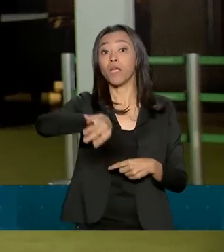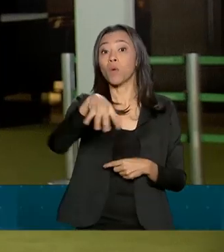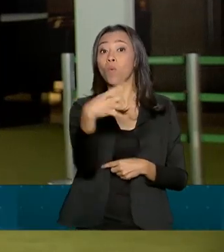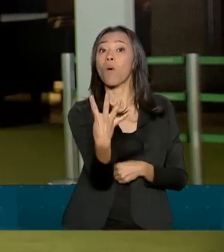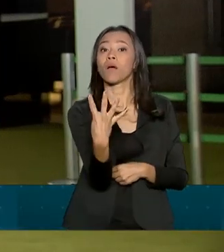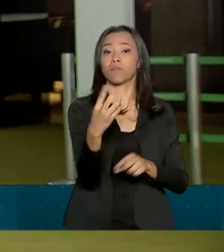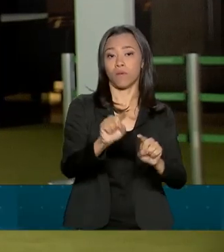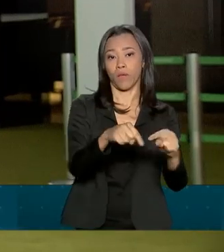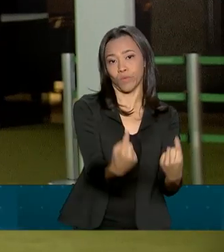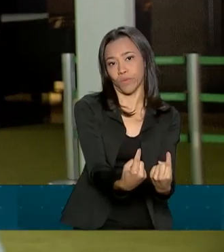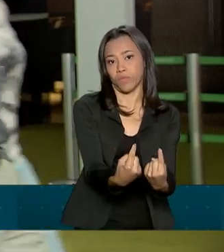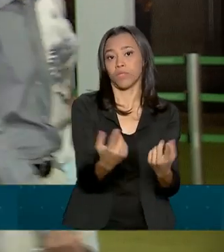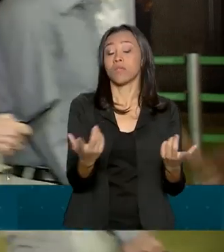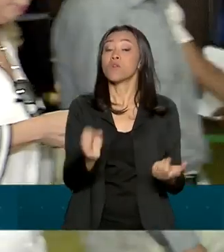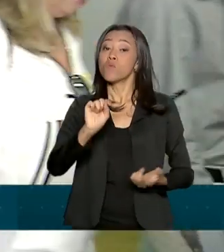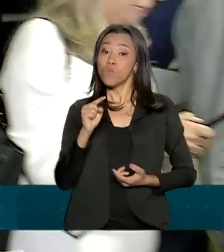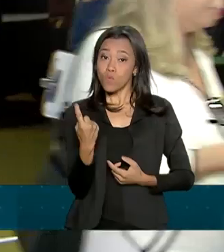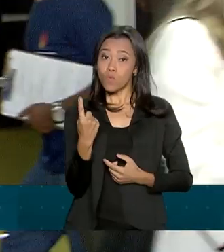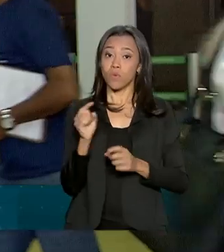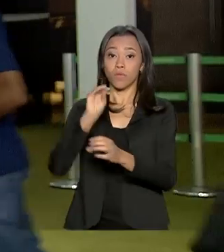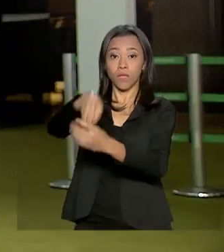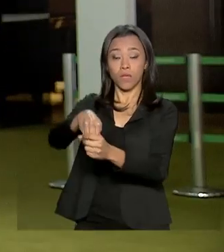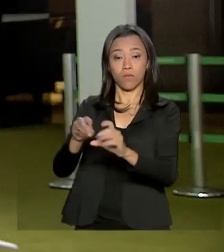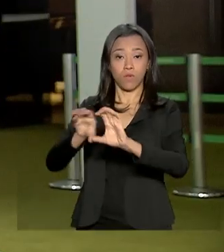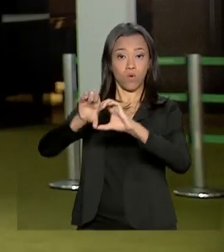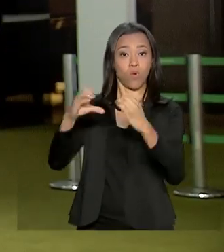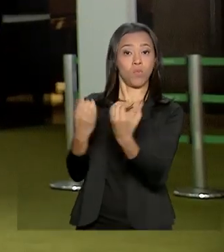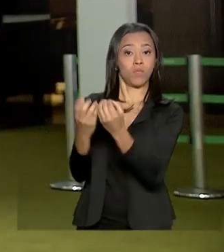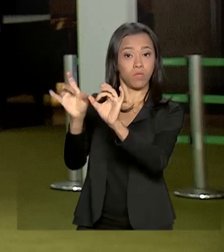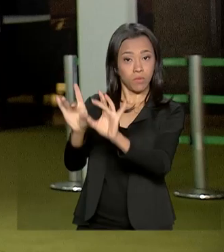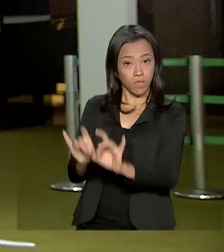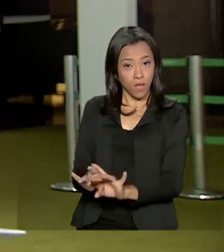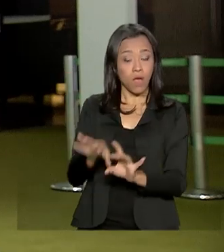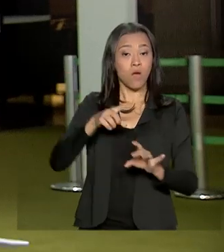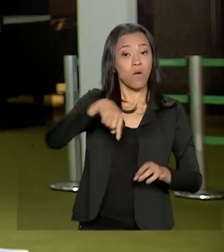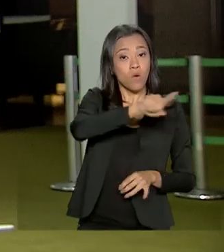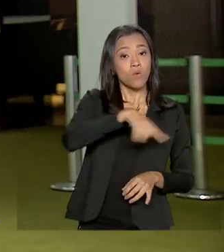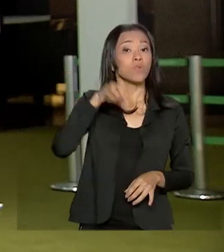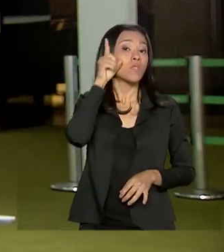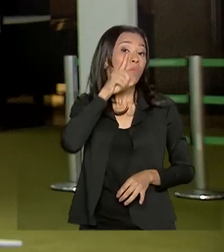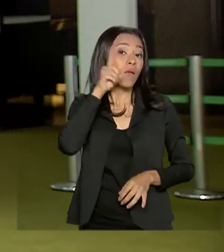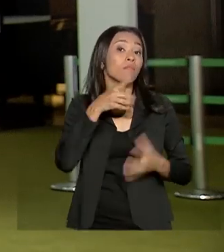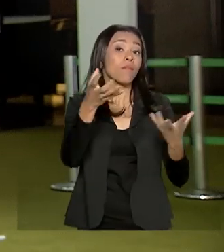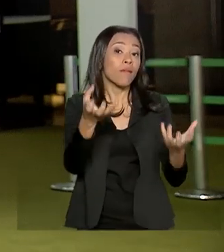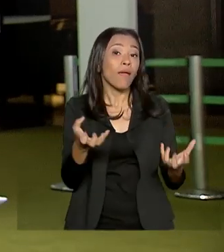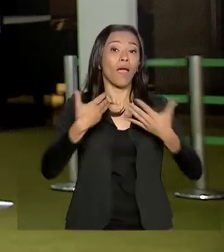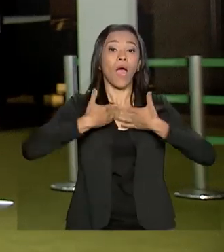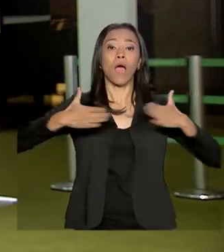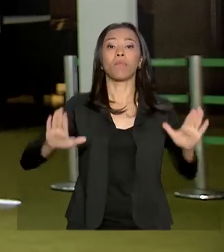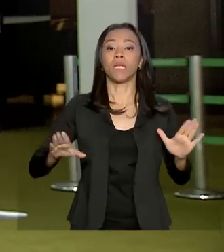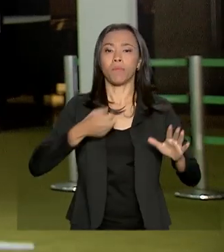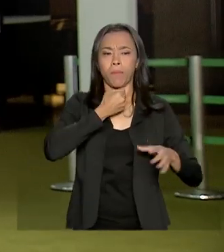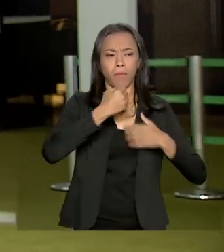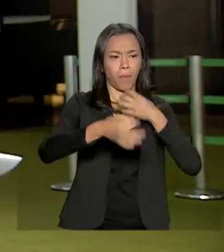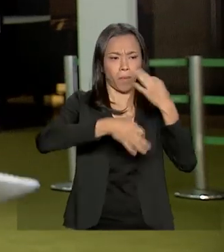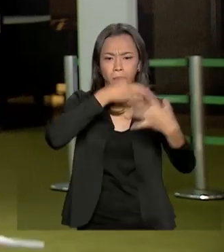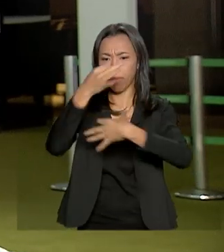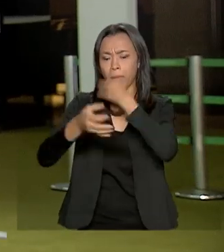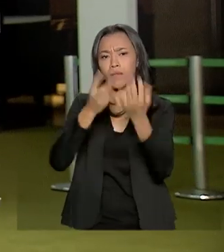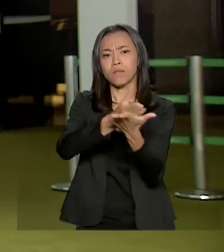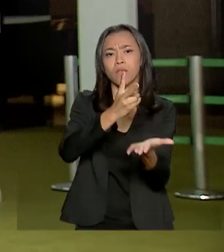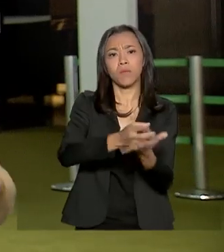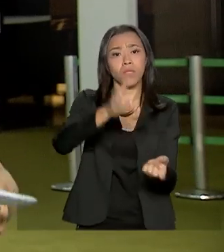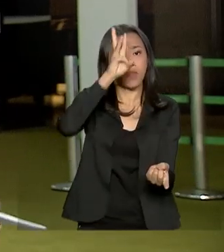reuniões, uma delas na comissão especial. A ideia dos parlamentares é realizar audiências públicas, sempre às terças,